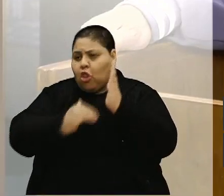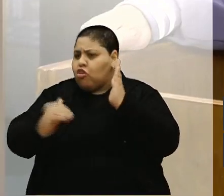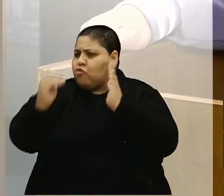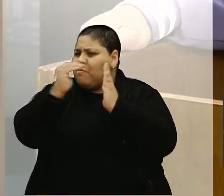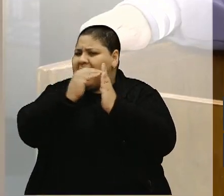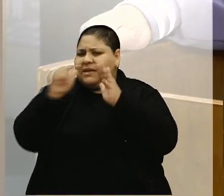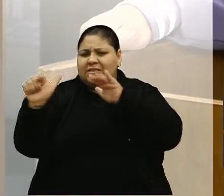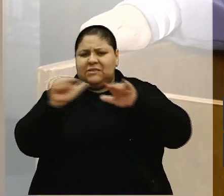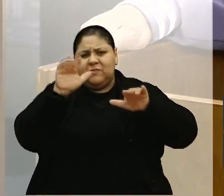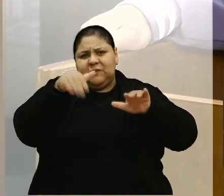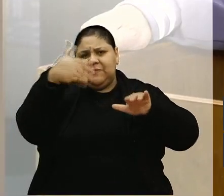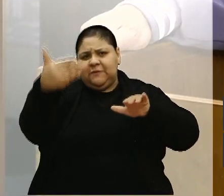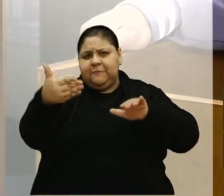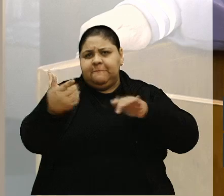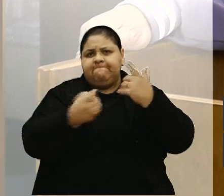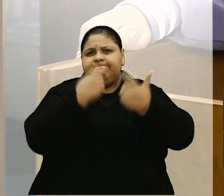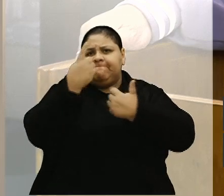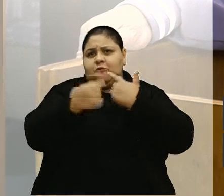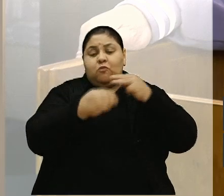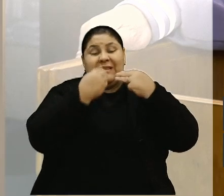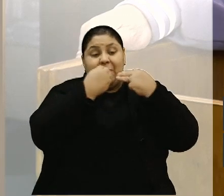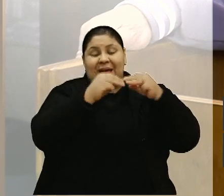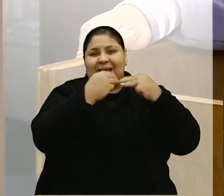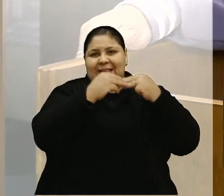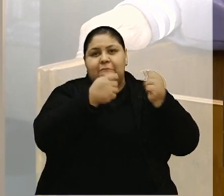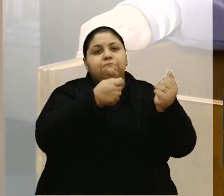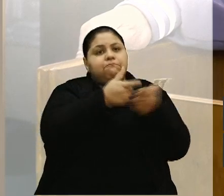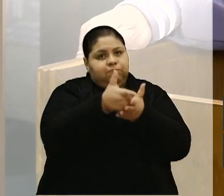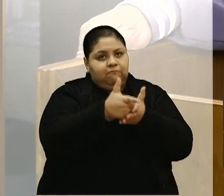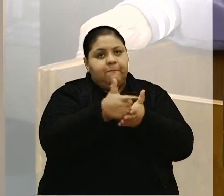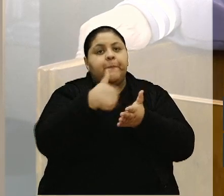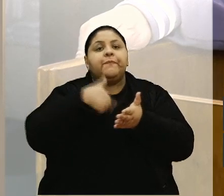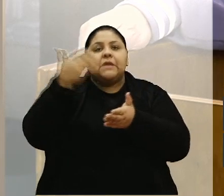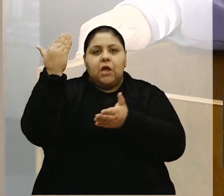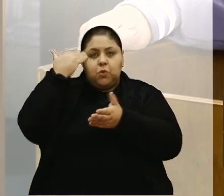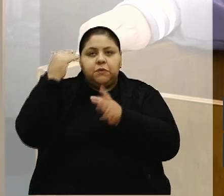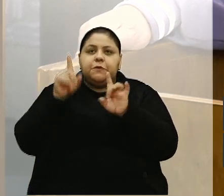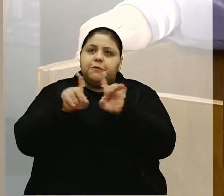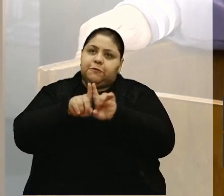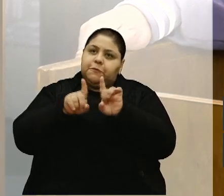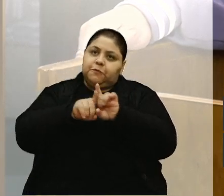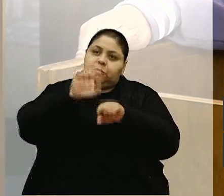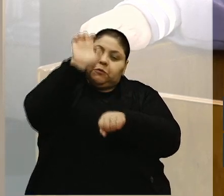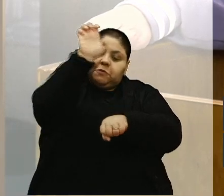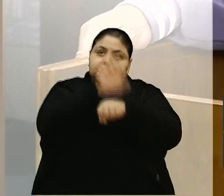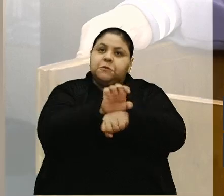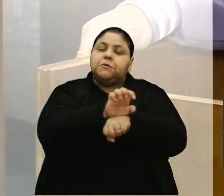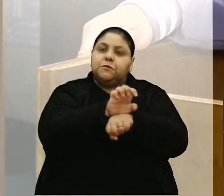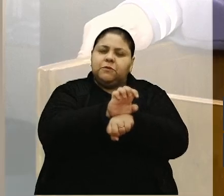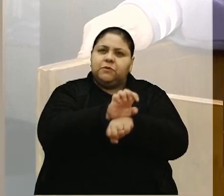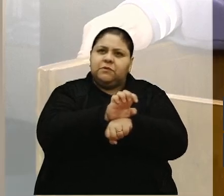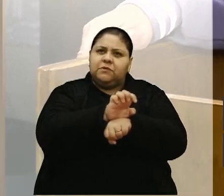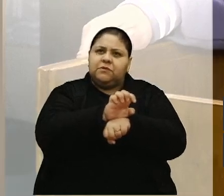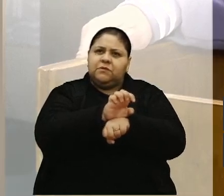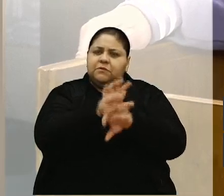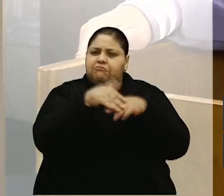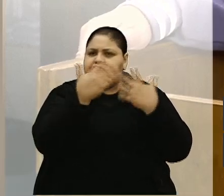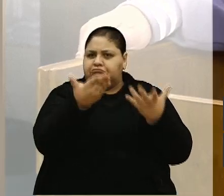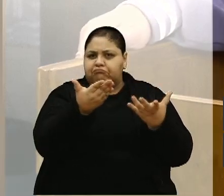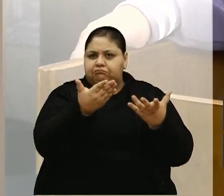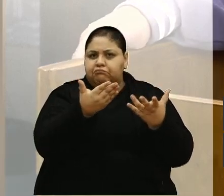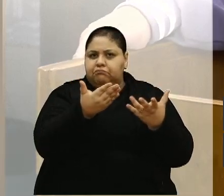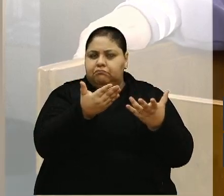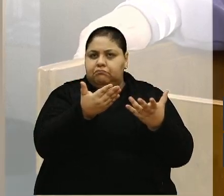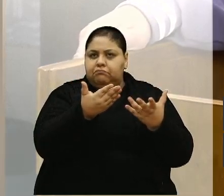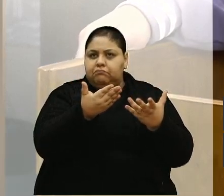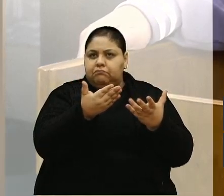semana que vem, de algumas máquinas ser contratadas. eu sei que tem também o Estado que, enfim, colocou